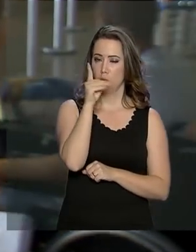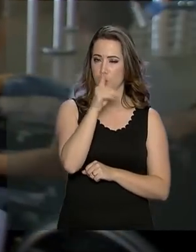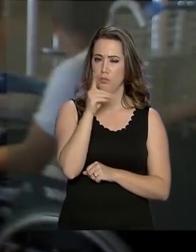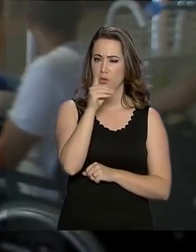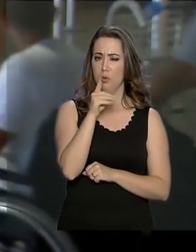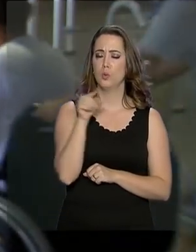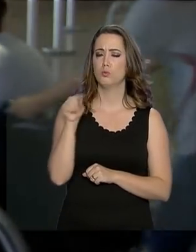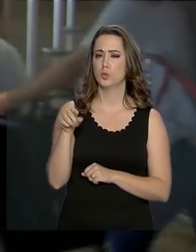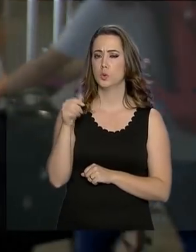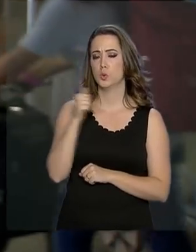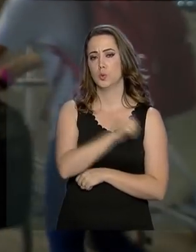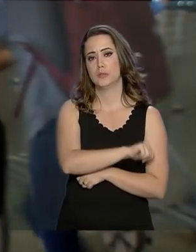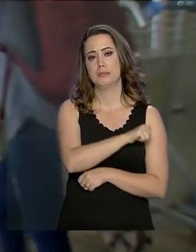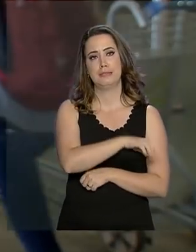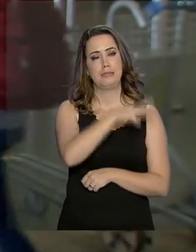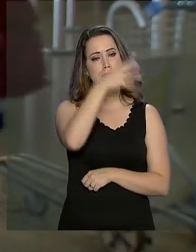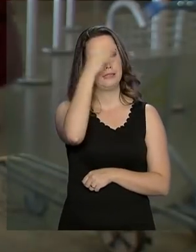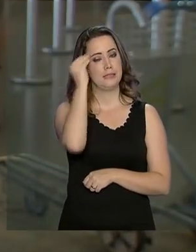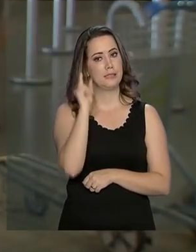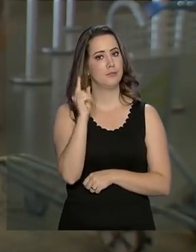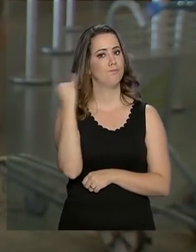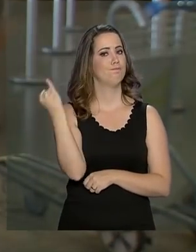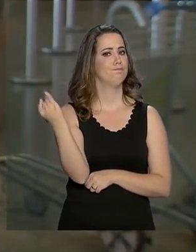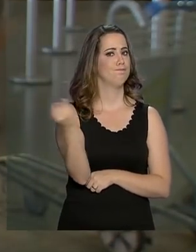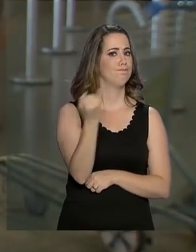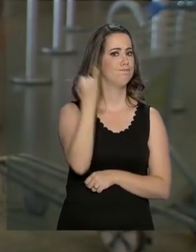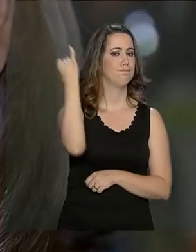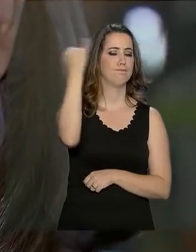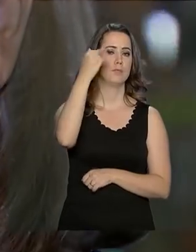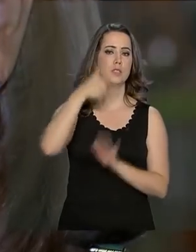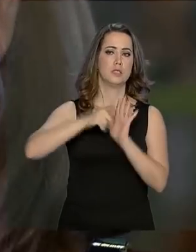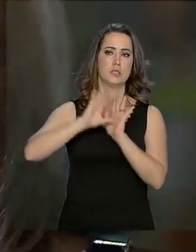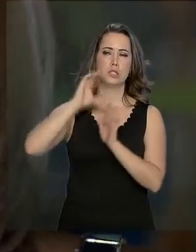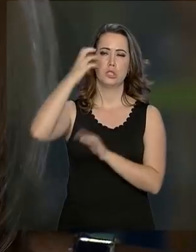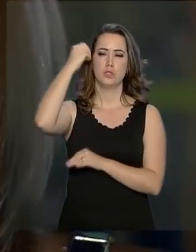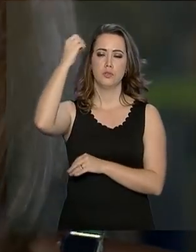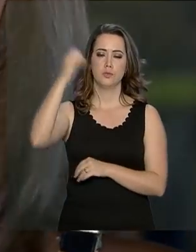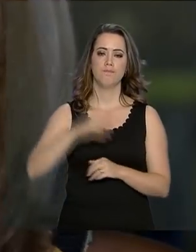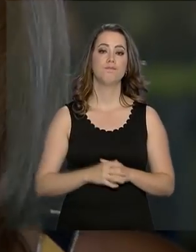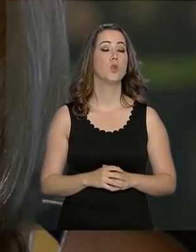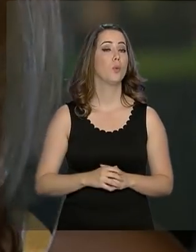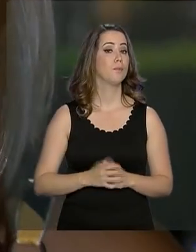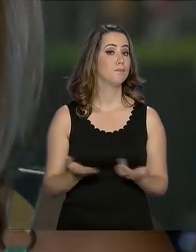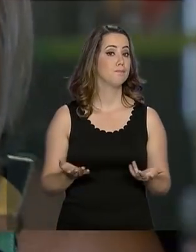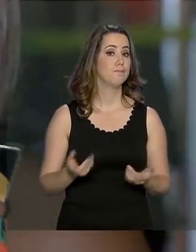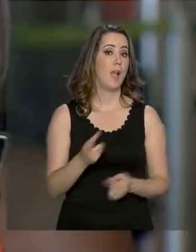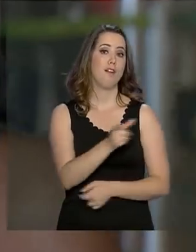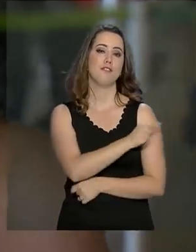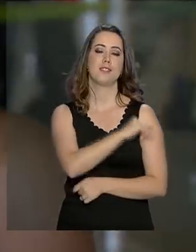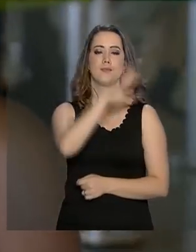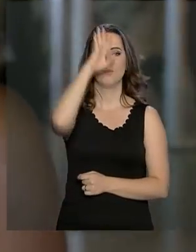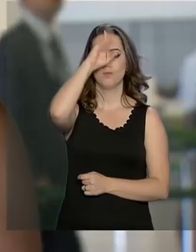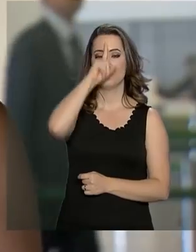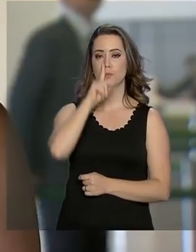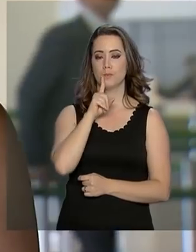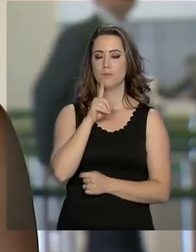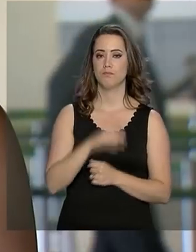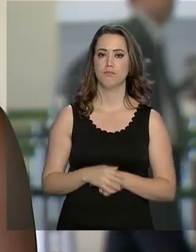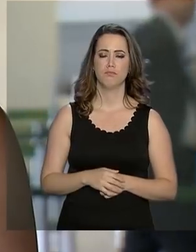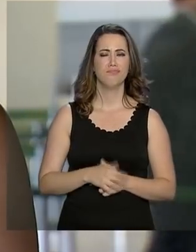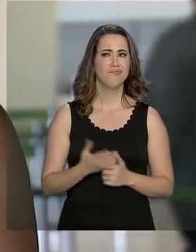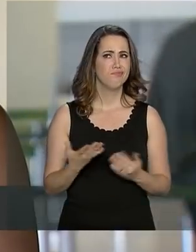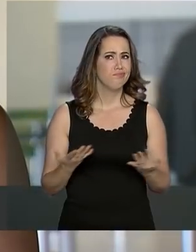Janeiro, mas esqueceu de um item importante antes de embarcar. Tomar a vacina contra a febre amarela. Eu não